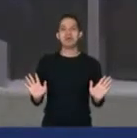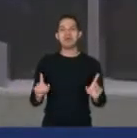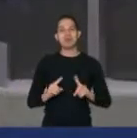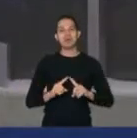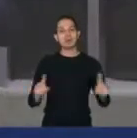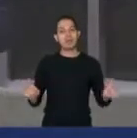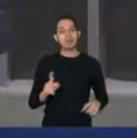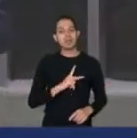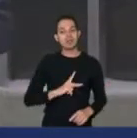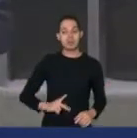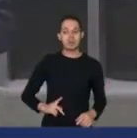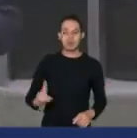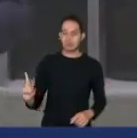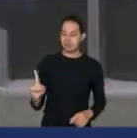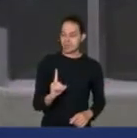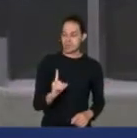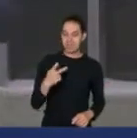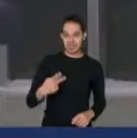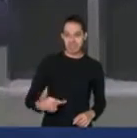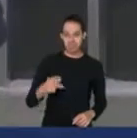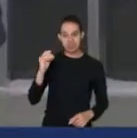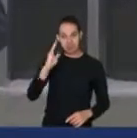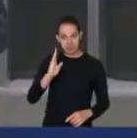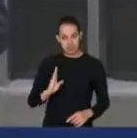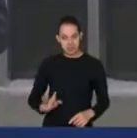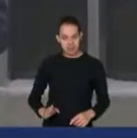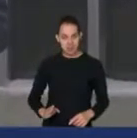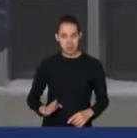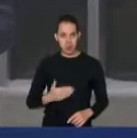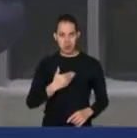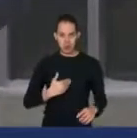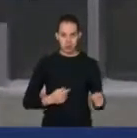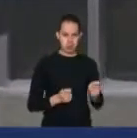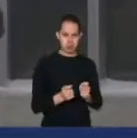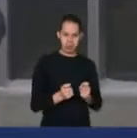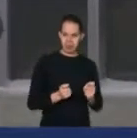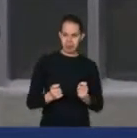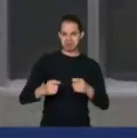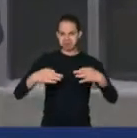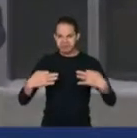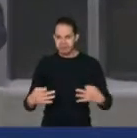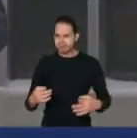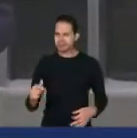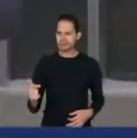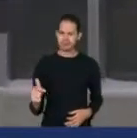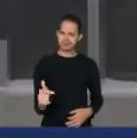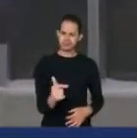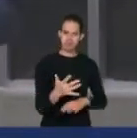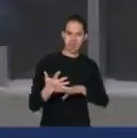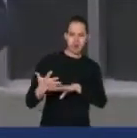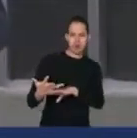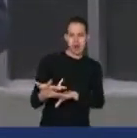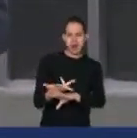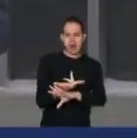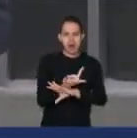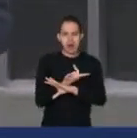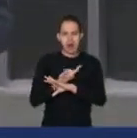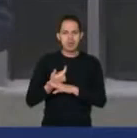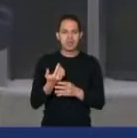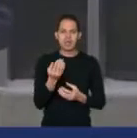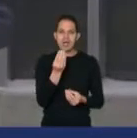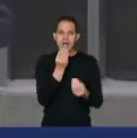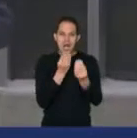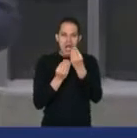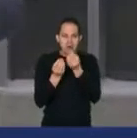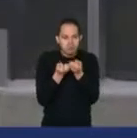República, o dito presidente da República, que desgoverna o Brasil, que não é capaz de botar alimento na mesa